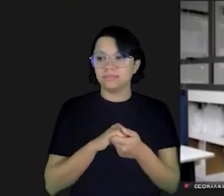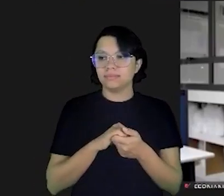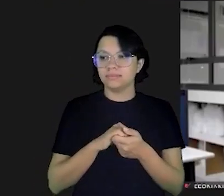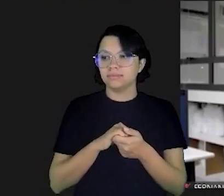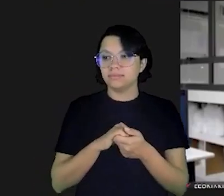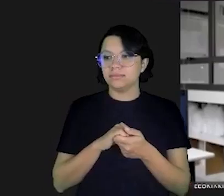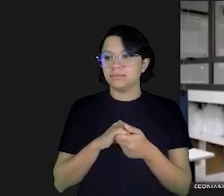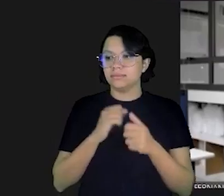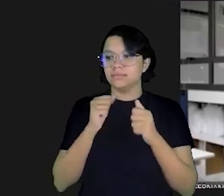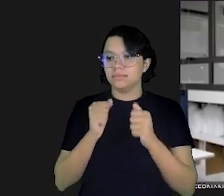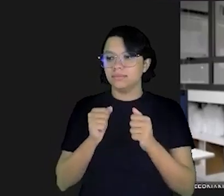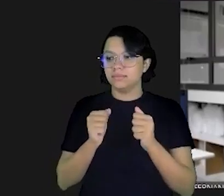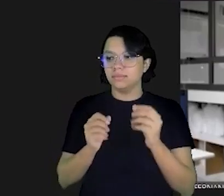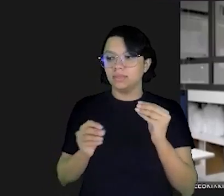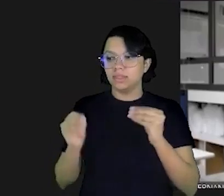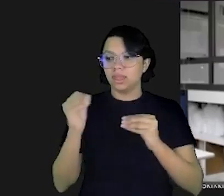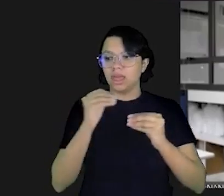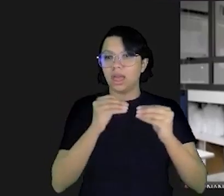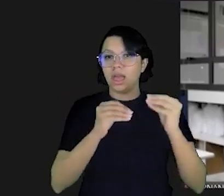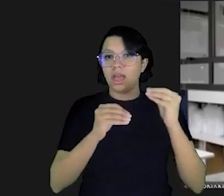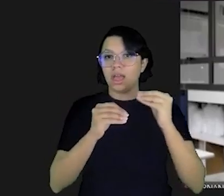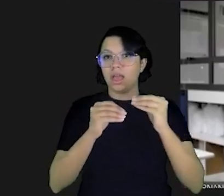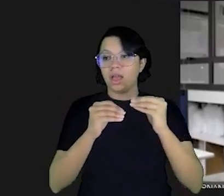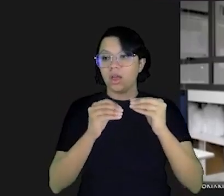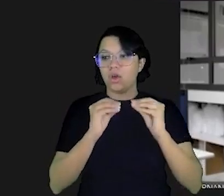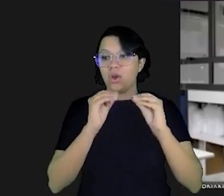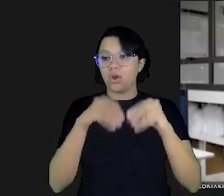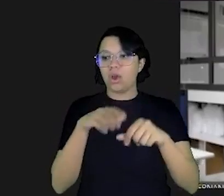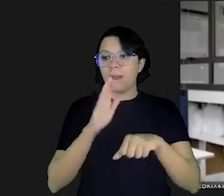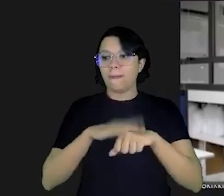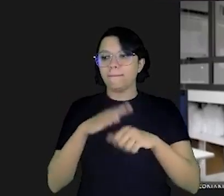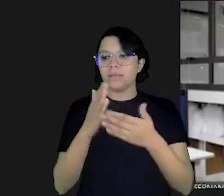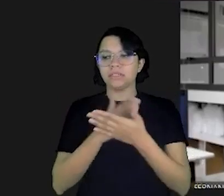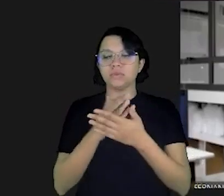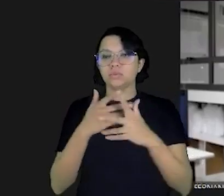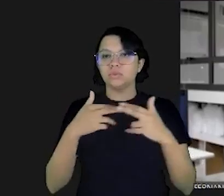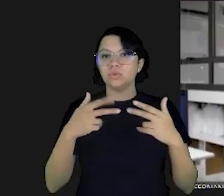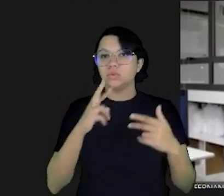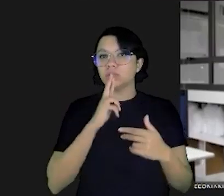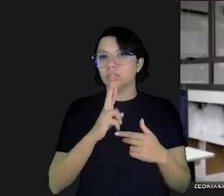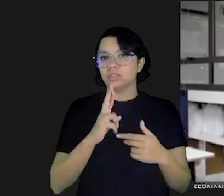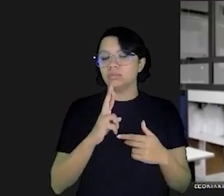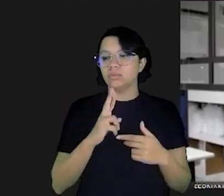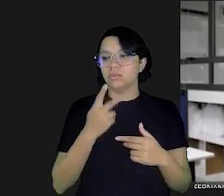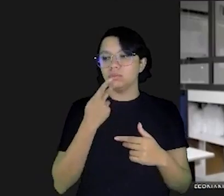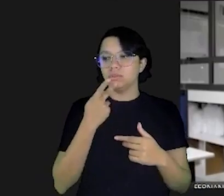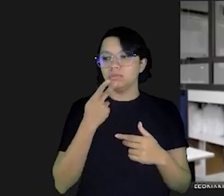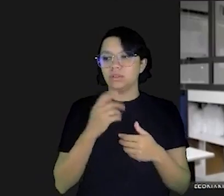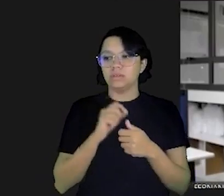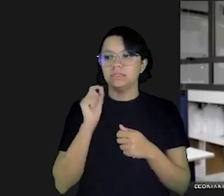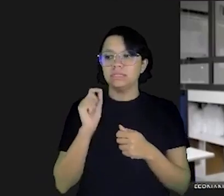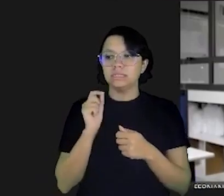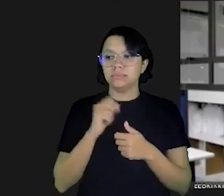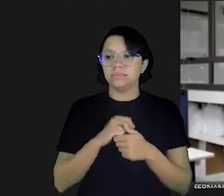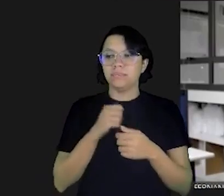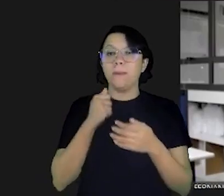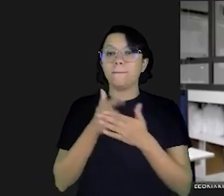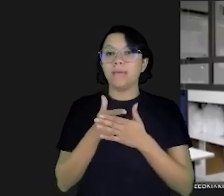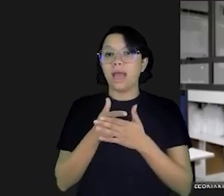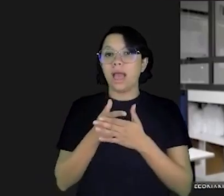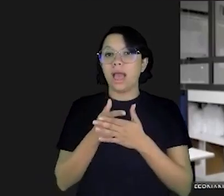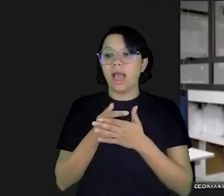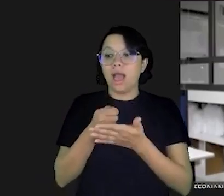me permita acrescentar algo na pergunta na resposta melhor dizendo